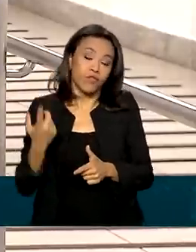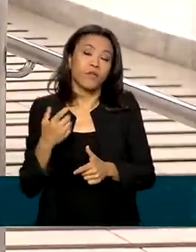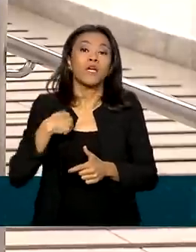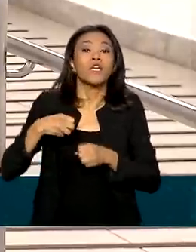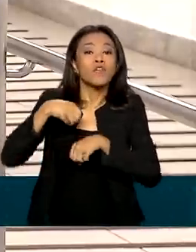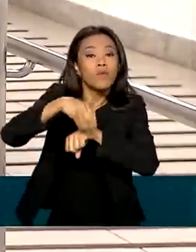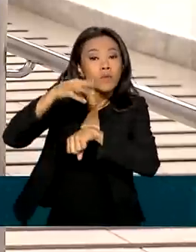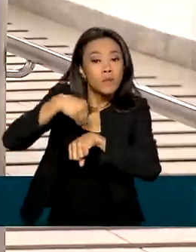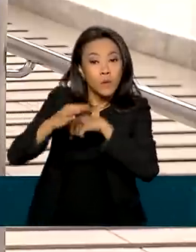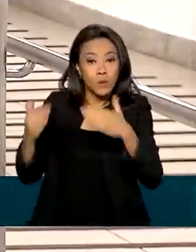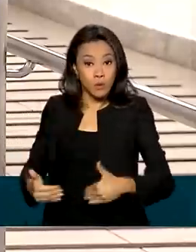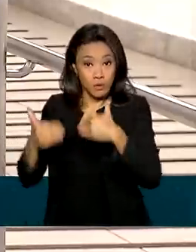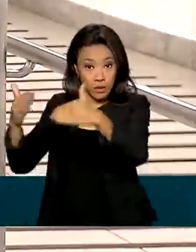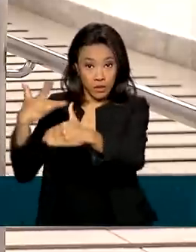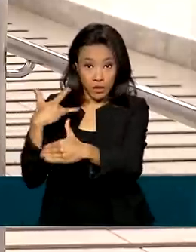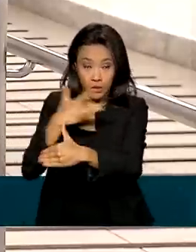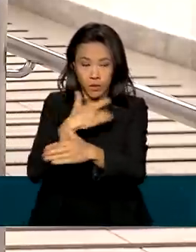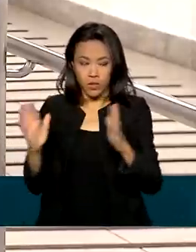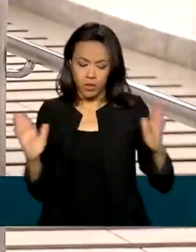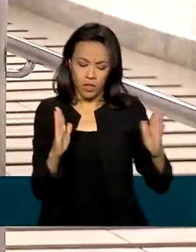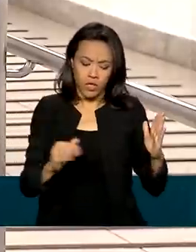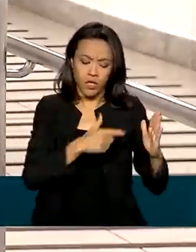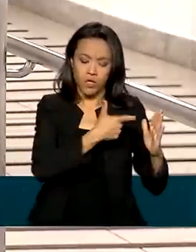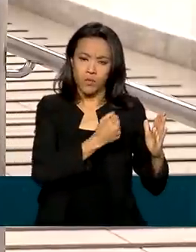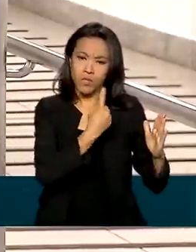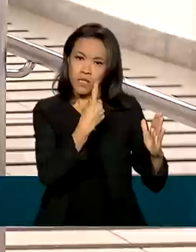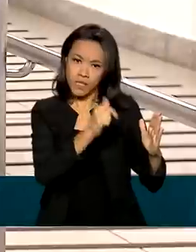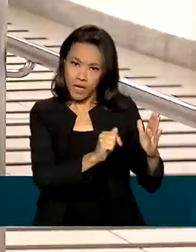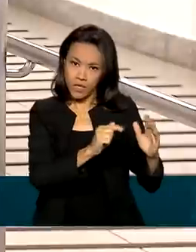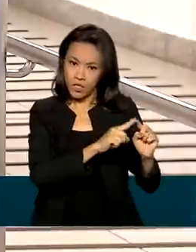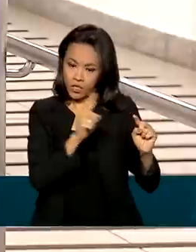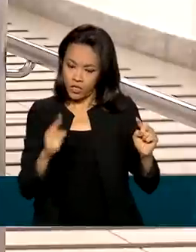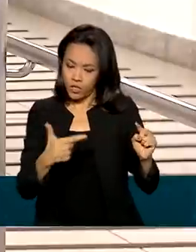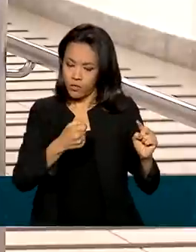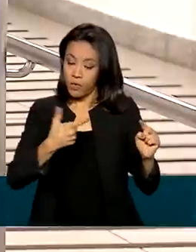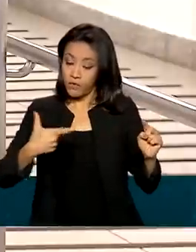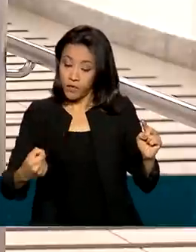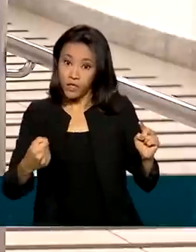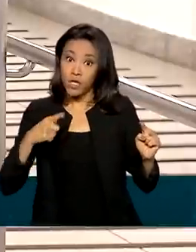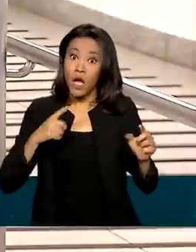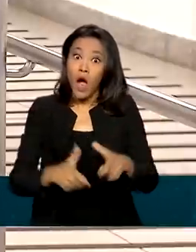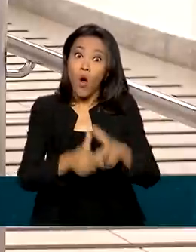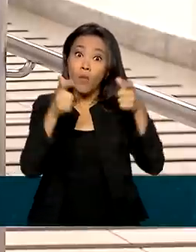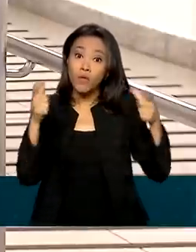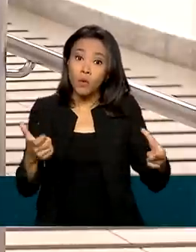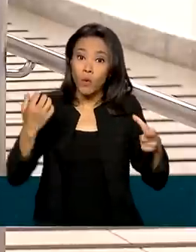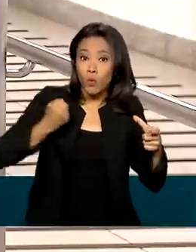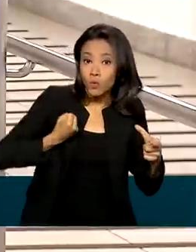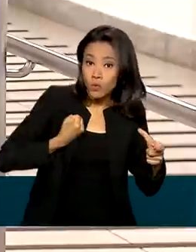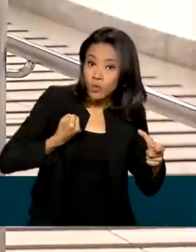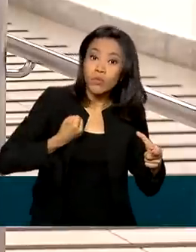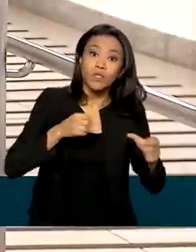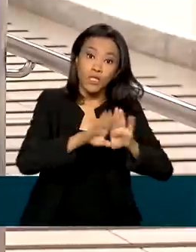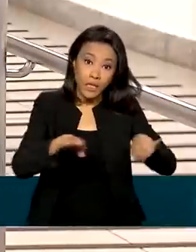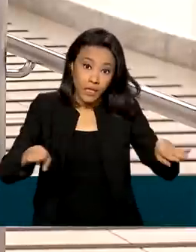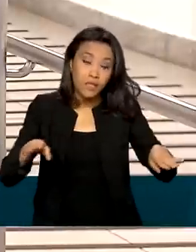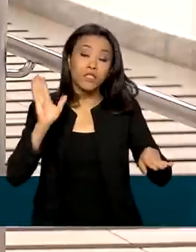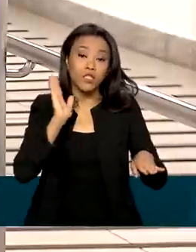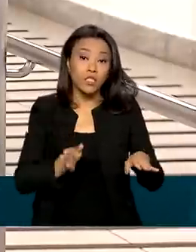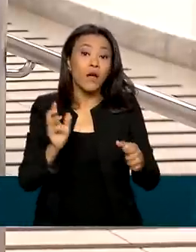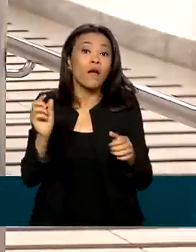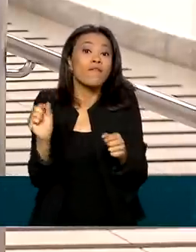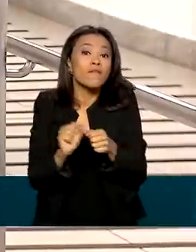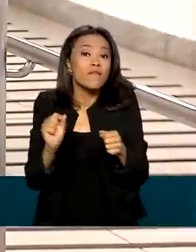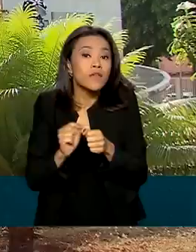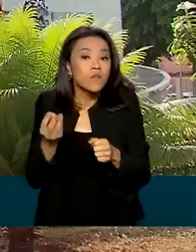demonstraram que entre 2017 e 2020 houve aumento no número de crianças que realizaram o teste pelo Sistema